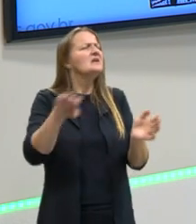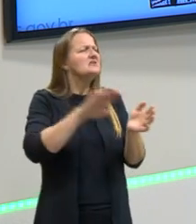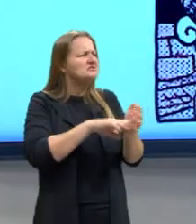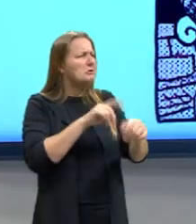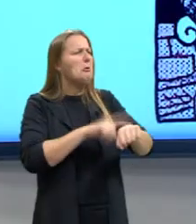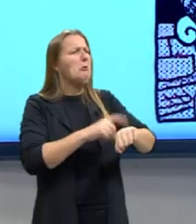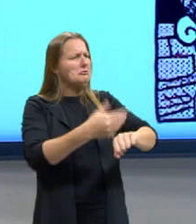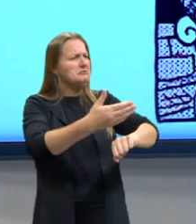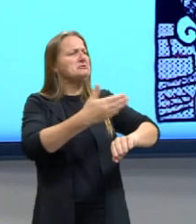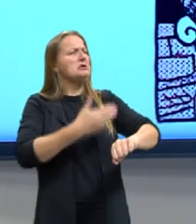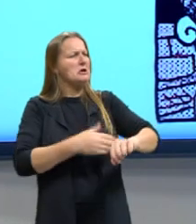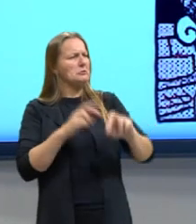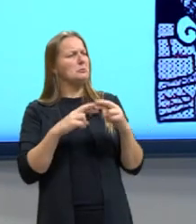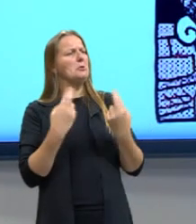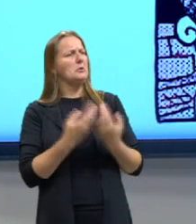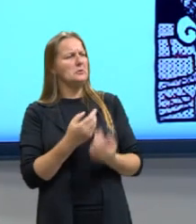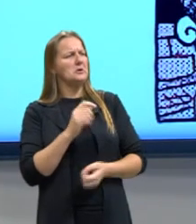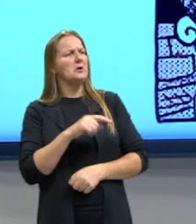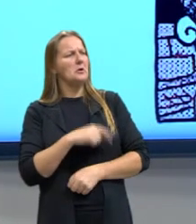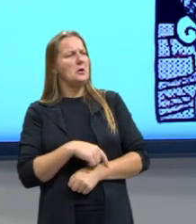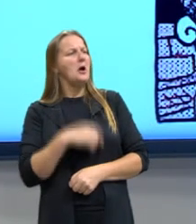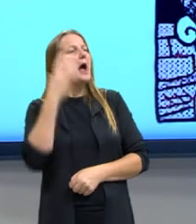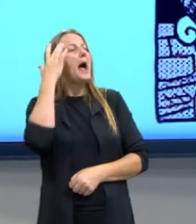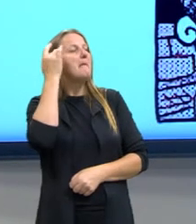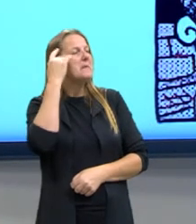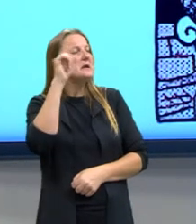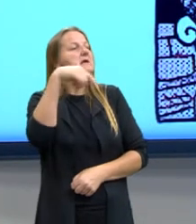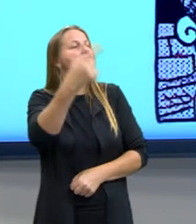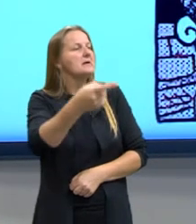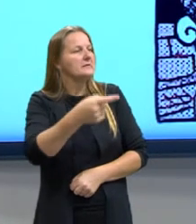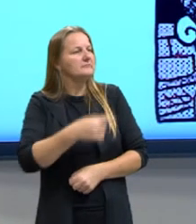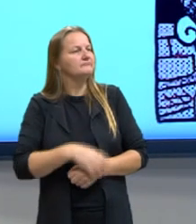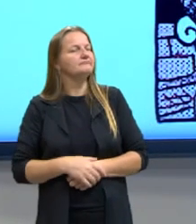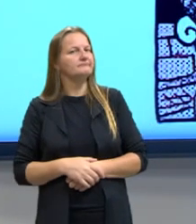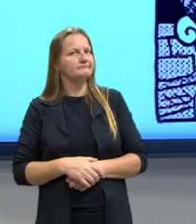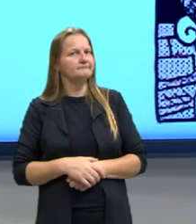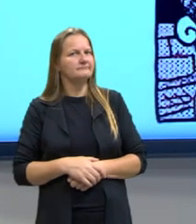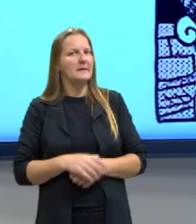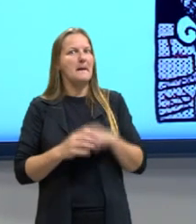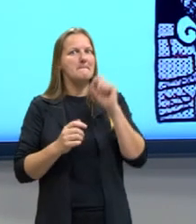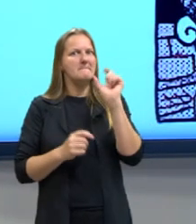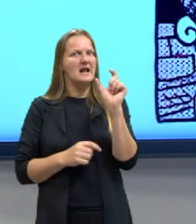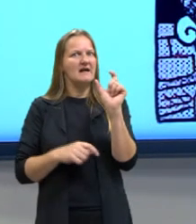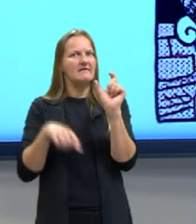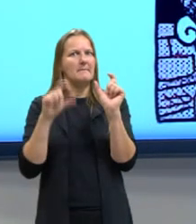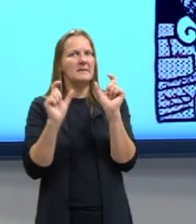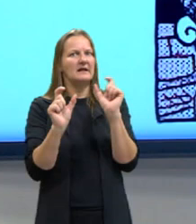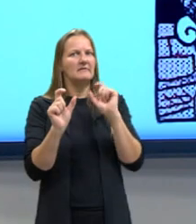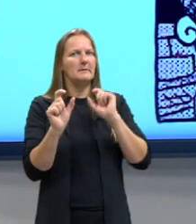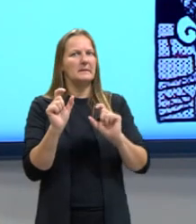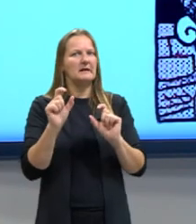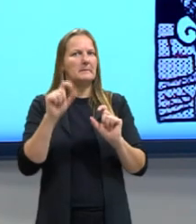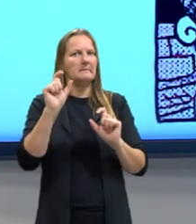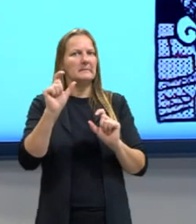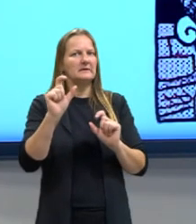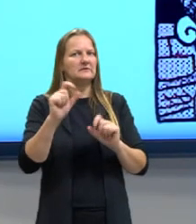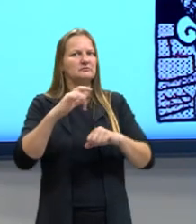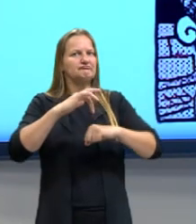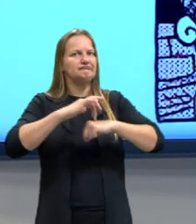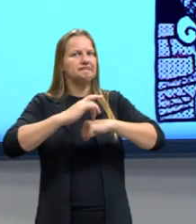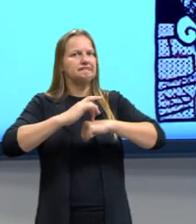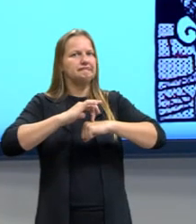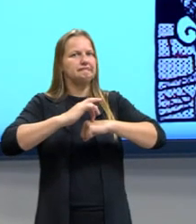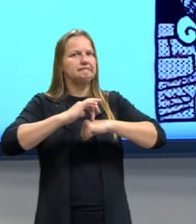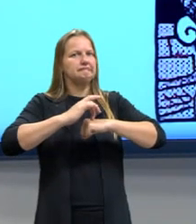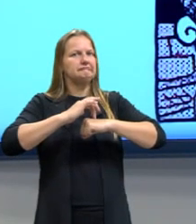cedão para a reunião de amanhã. Aqui a gente já tem o uso sarcástico.